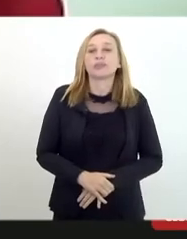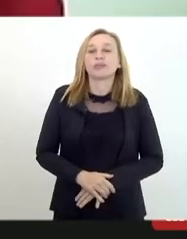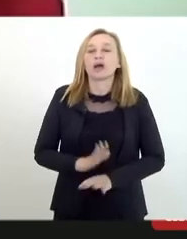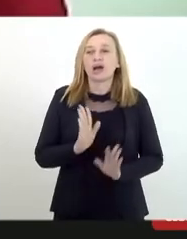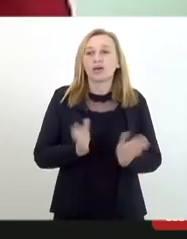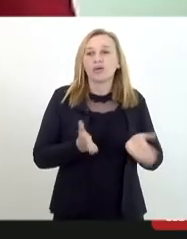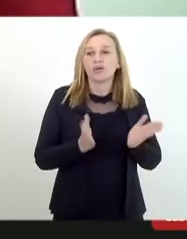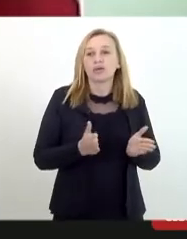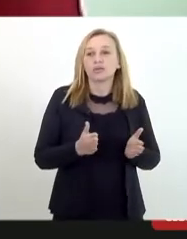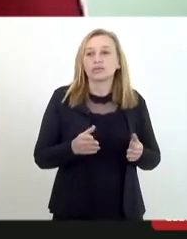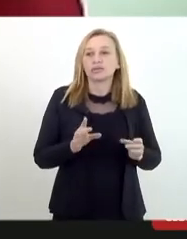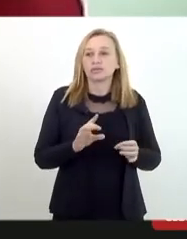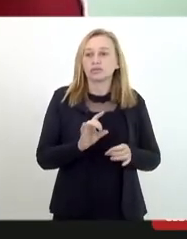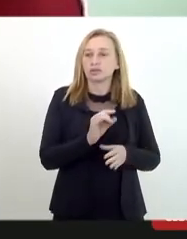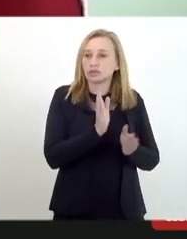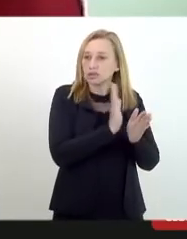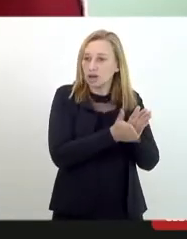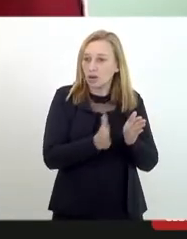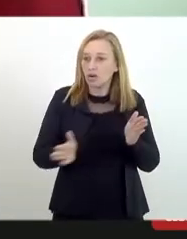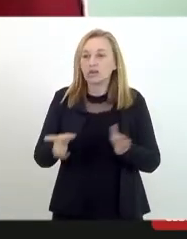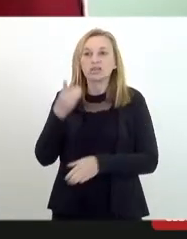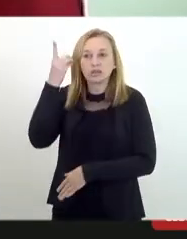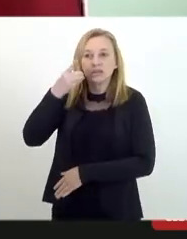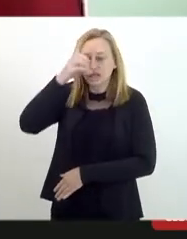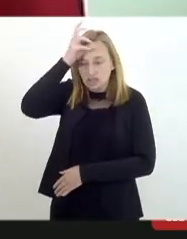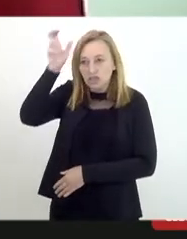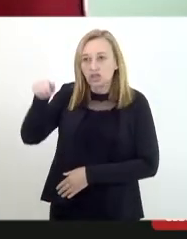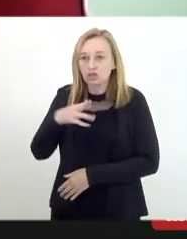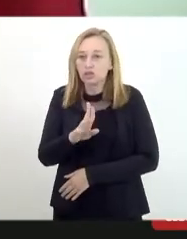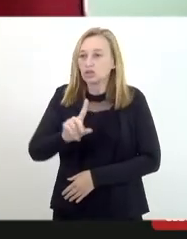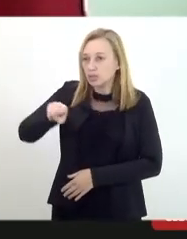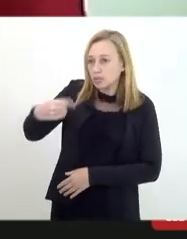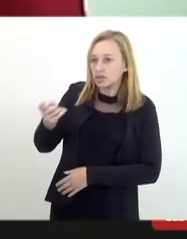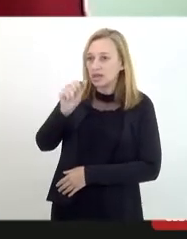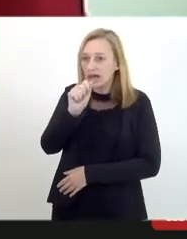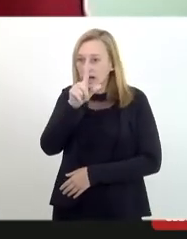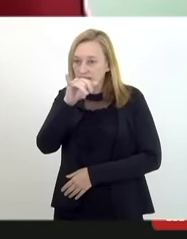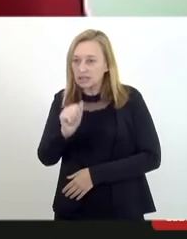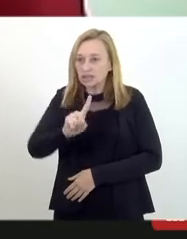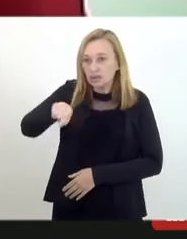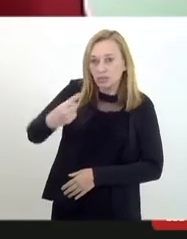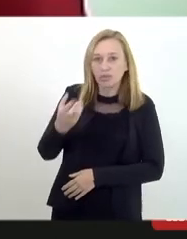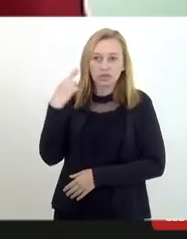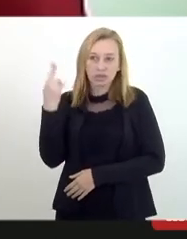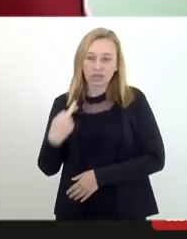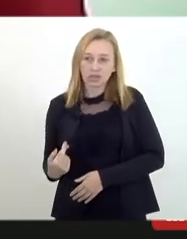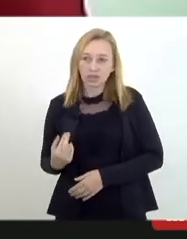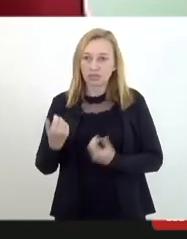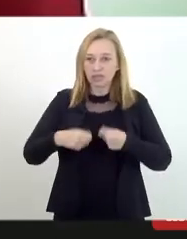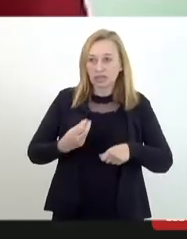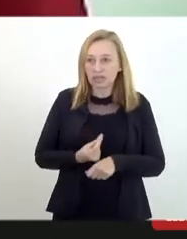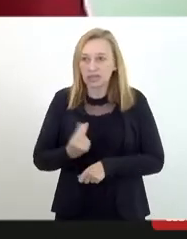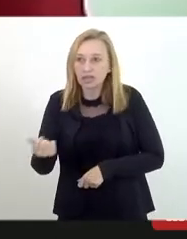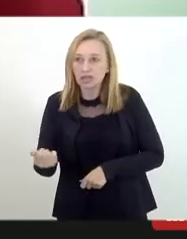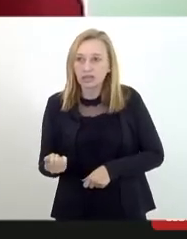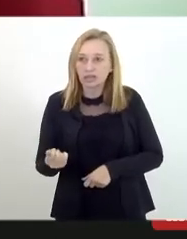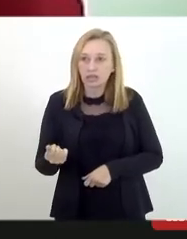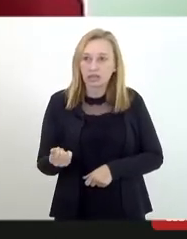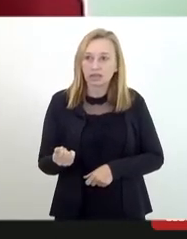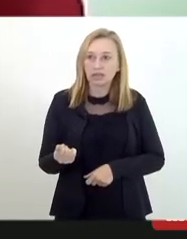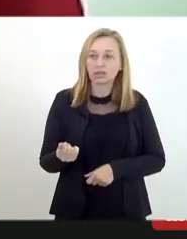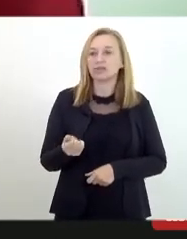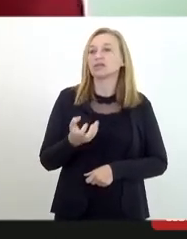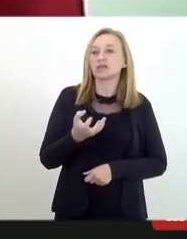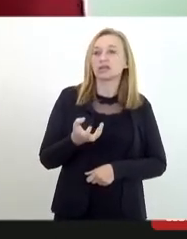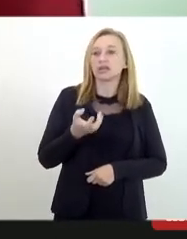passar então na ordem para a deputada Tia Ju, deputado Atma, em seguida para a deputada Renata, que vai precisar se ausentar e queria fazer uma